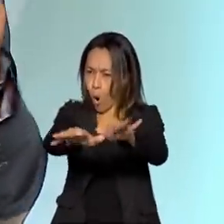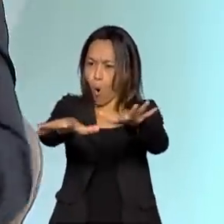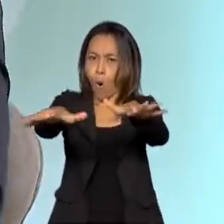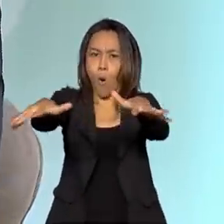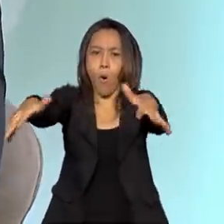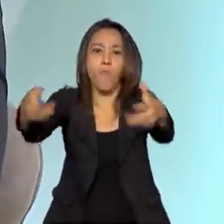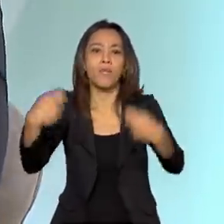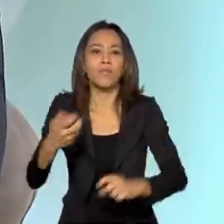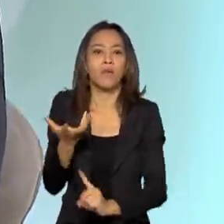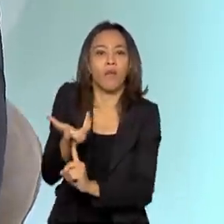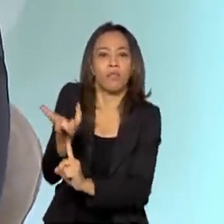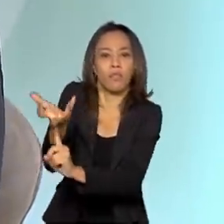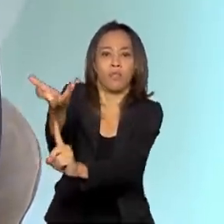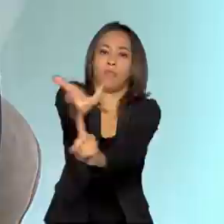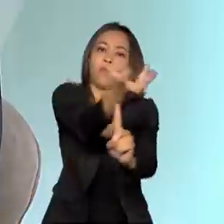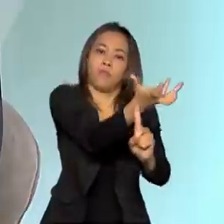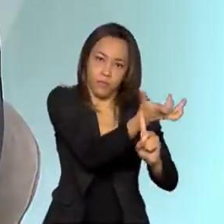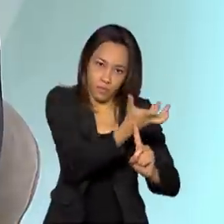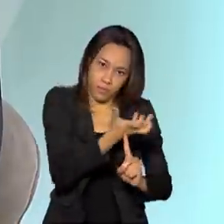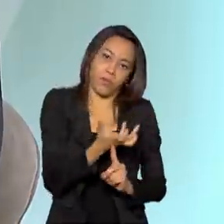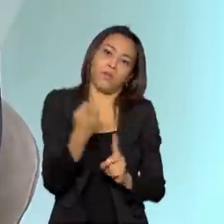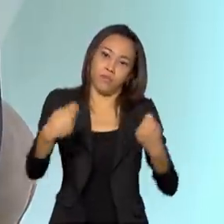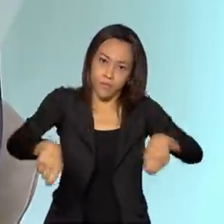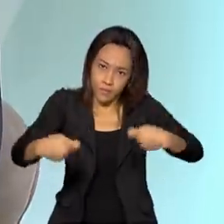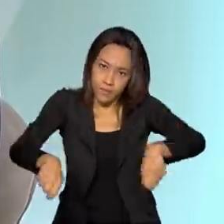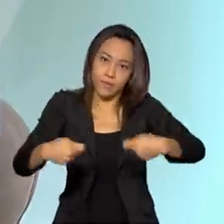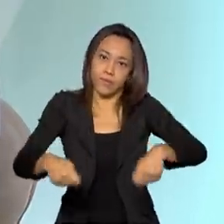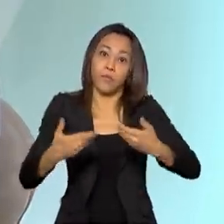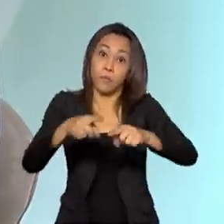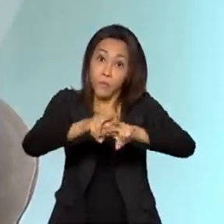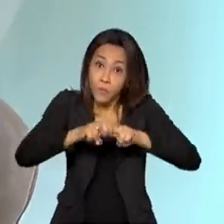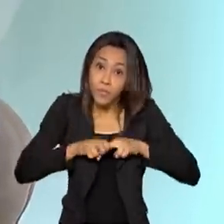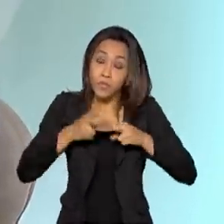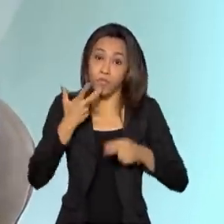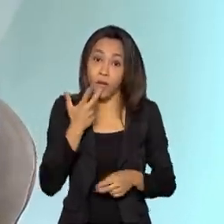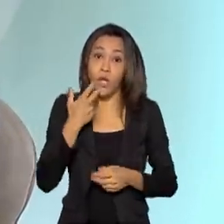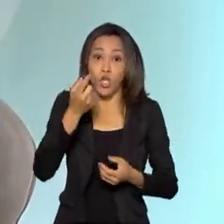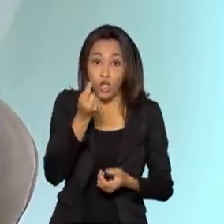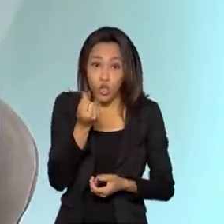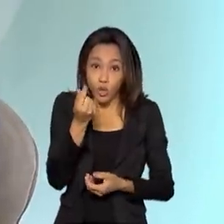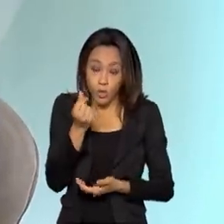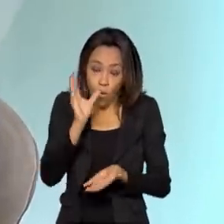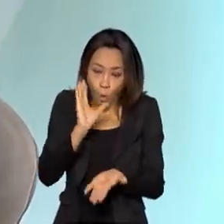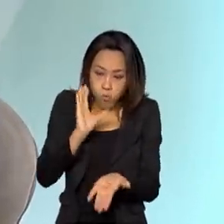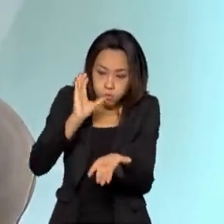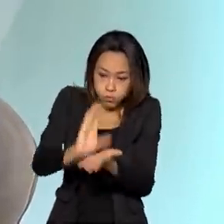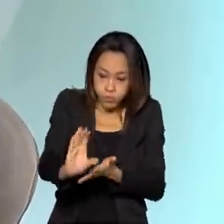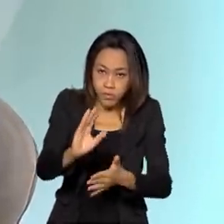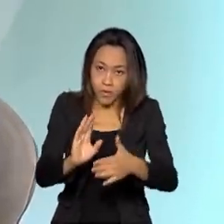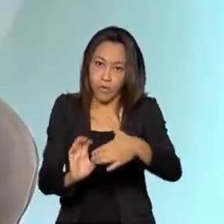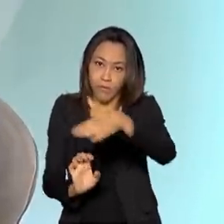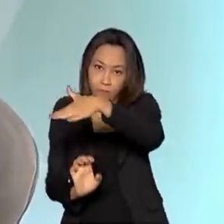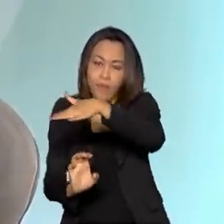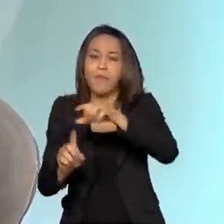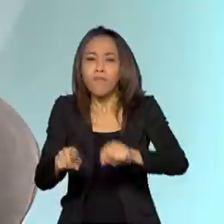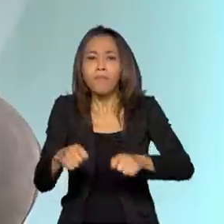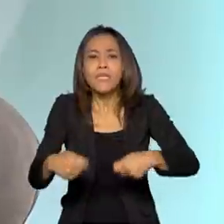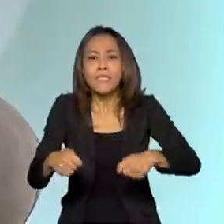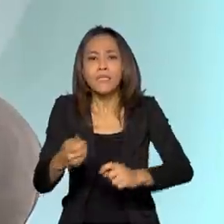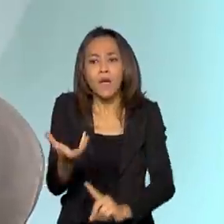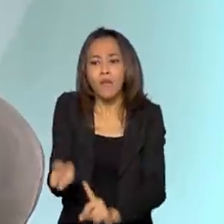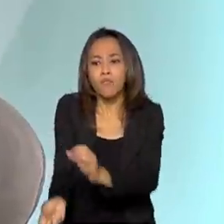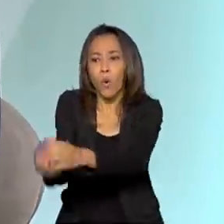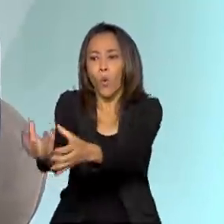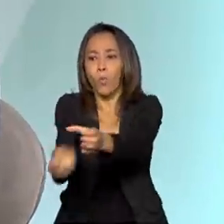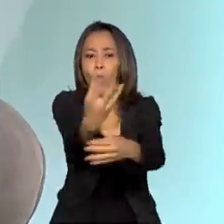antenas para ter a mesma cobertura. E essa é a razão, Paulo, pela qual compromissos de investimento também estão relacionados a densidade de antenas por